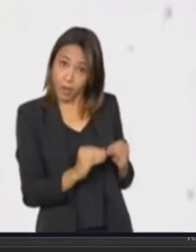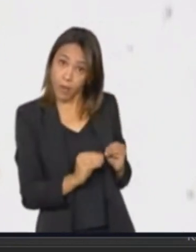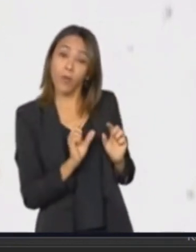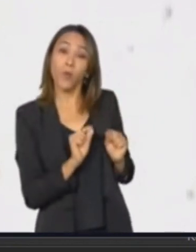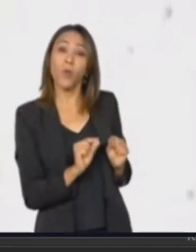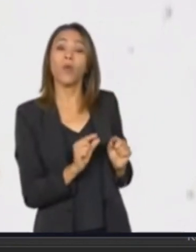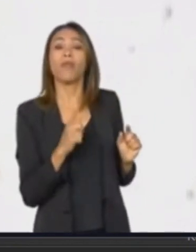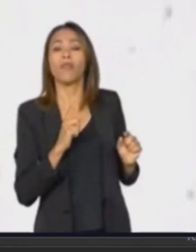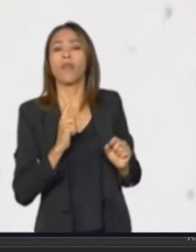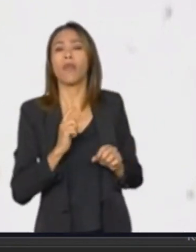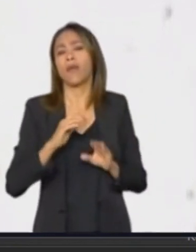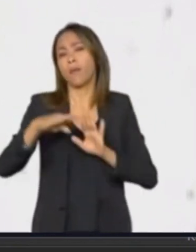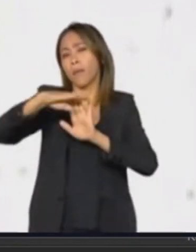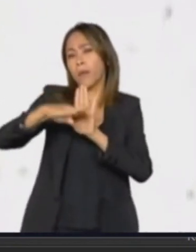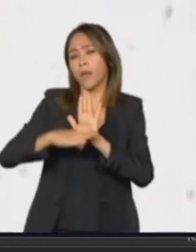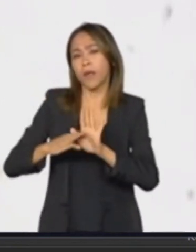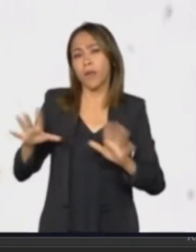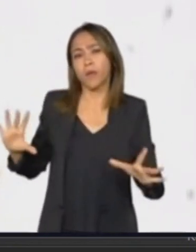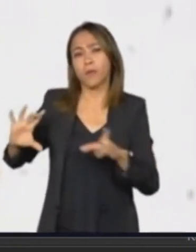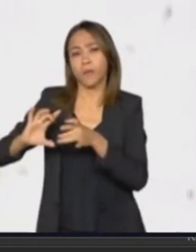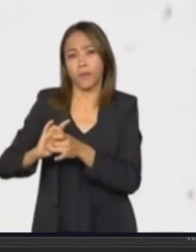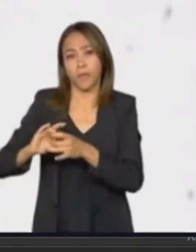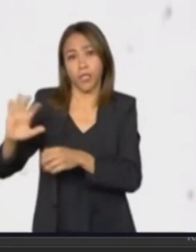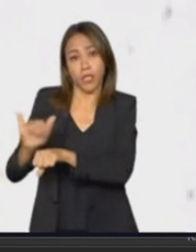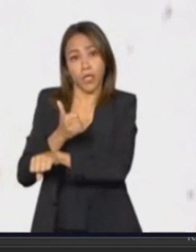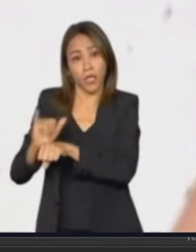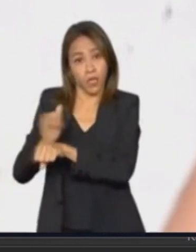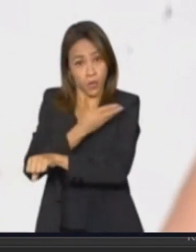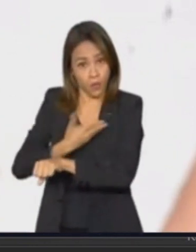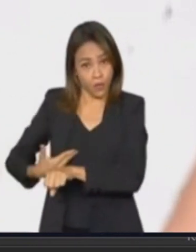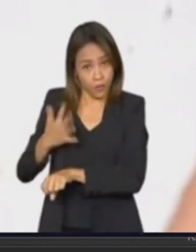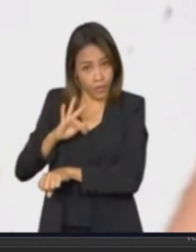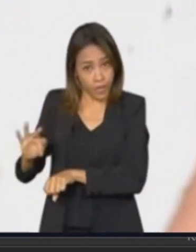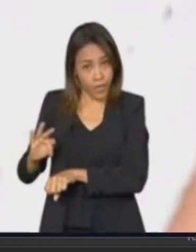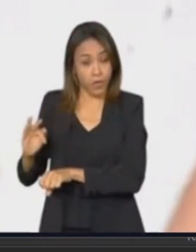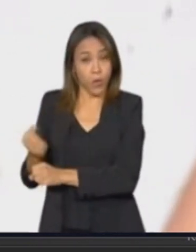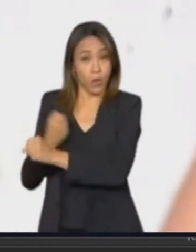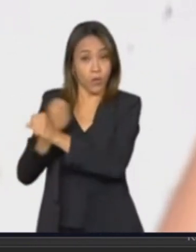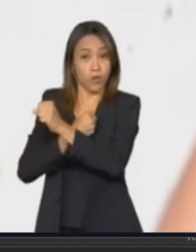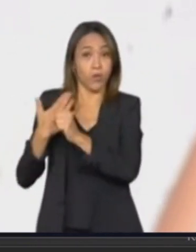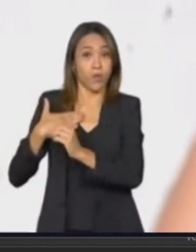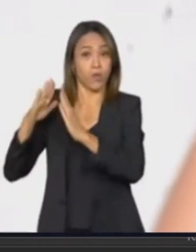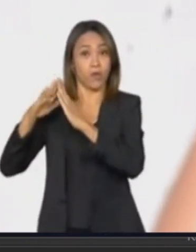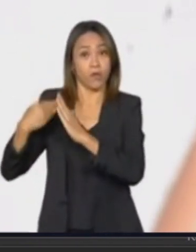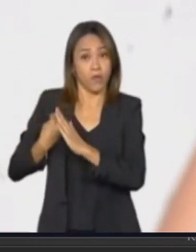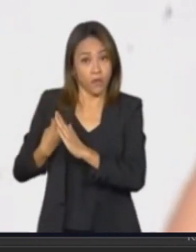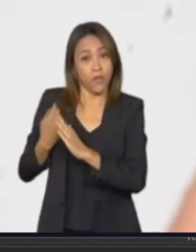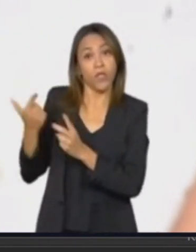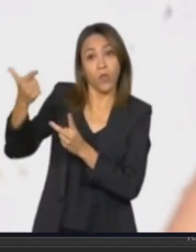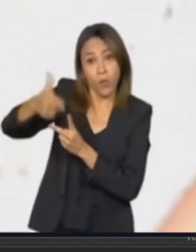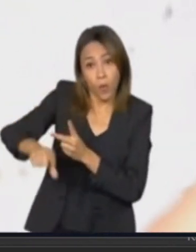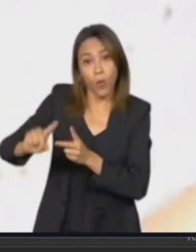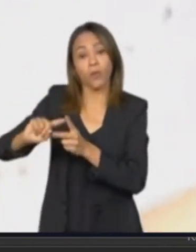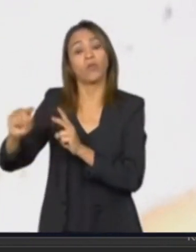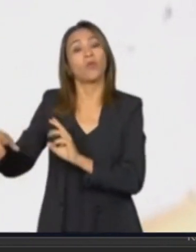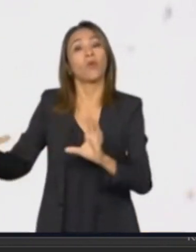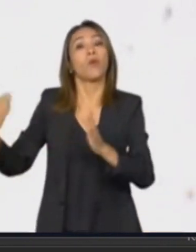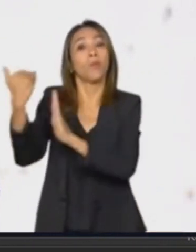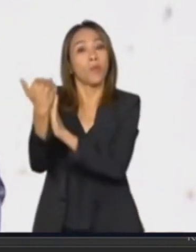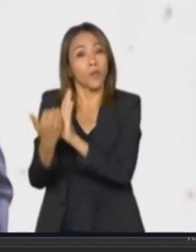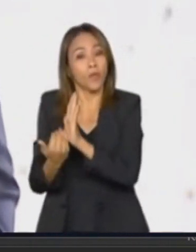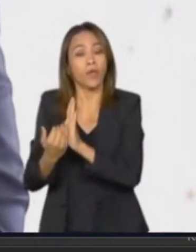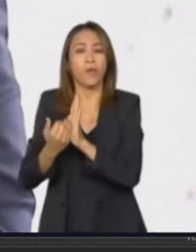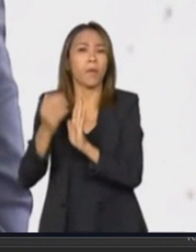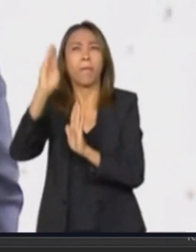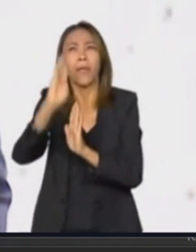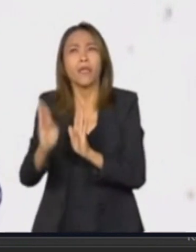com programas estratégicos do governo federal, com Minha Casa Minha Vida e o plano Brasil Sem Fome. E o plano, como eu tenho afirmado, é